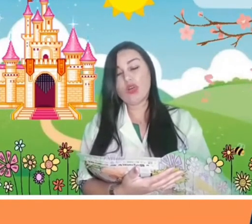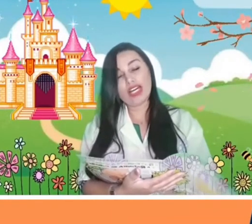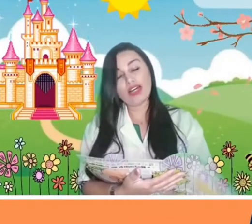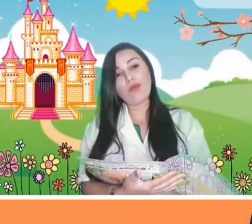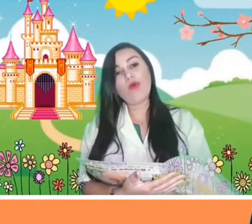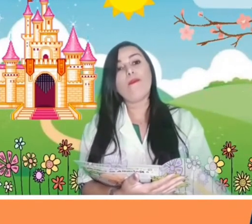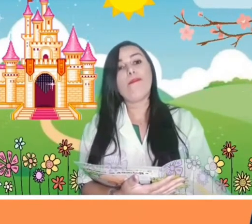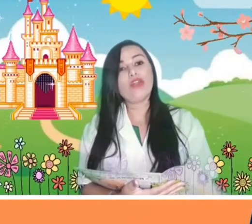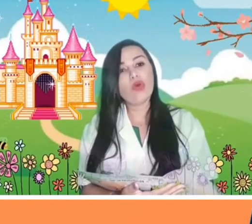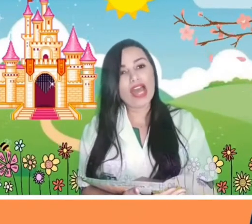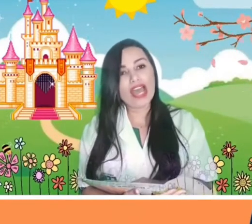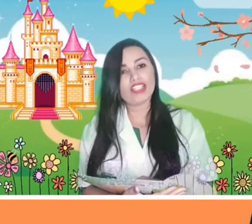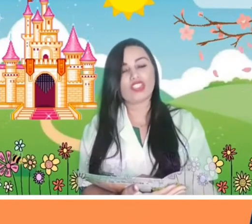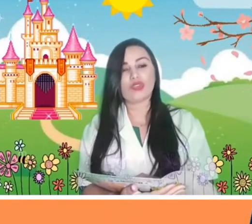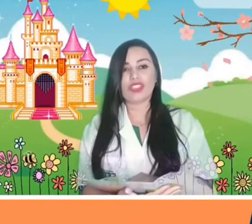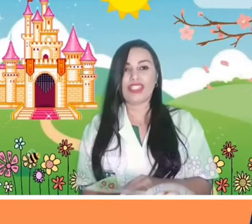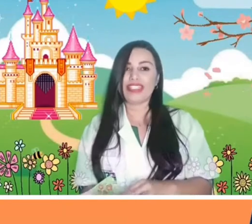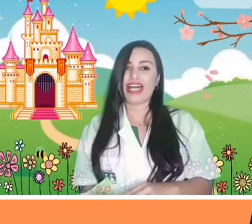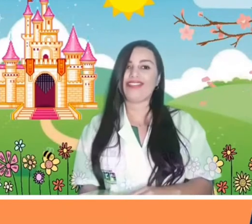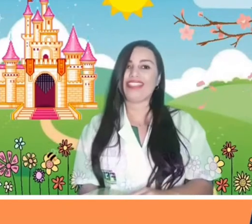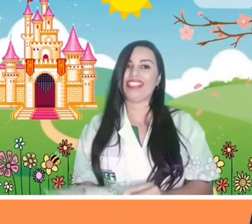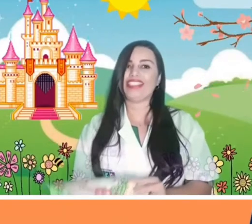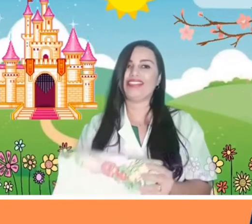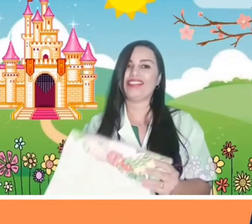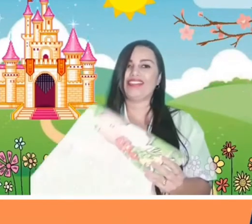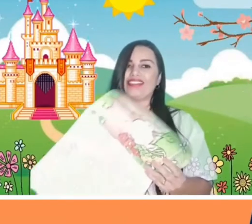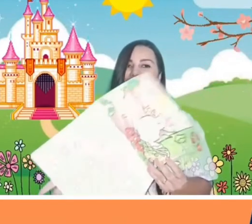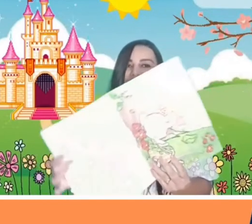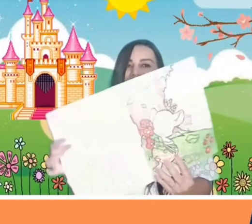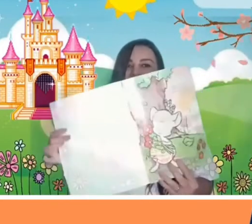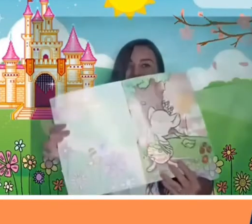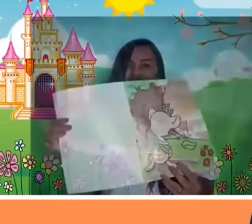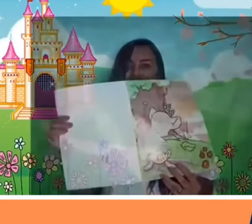no campo pelo resto da vida.